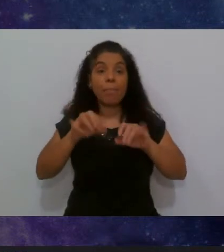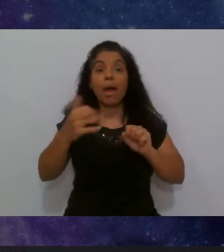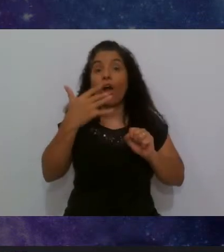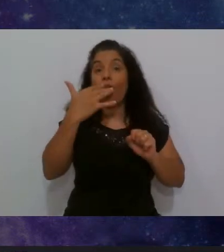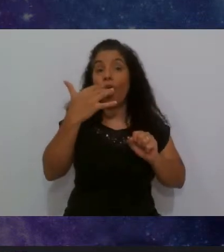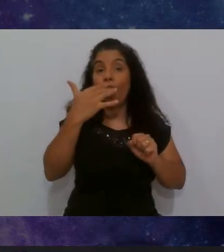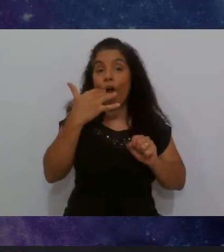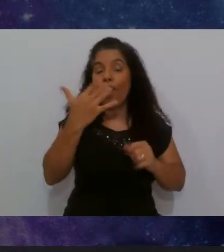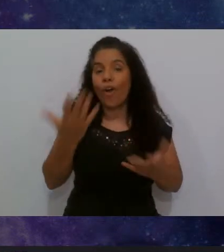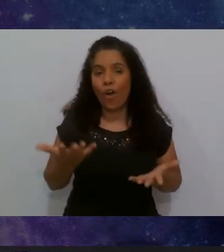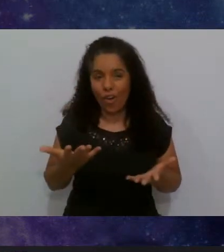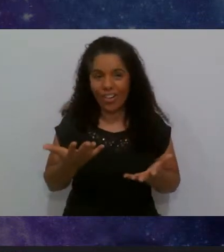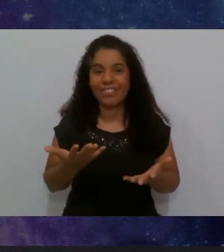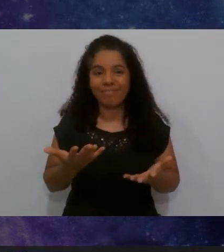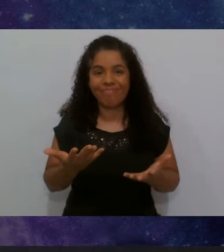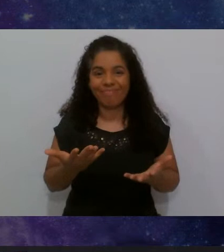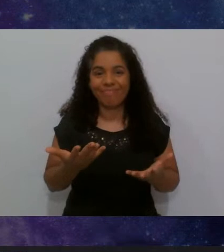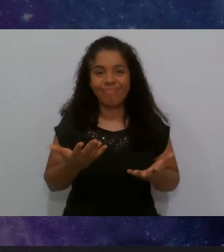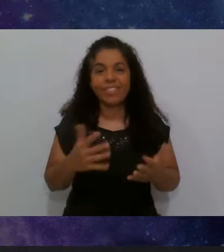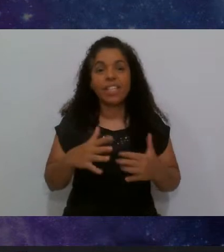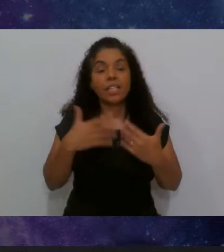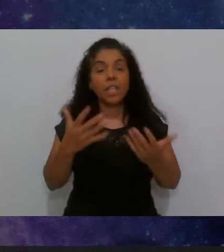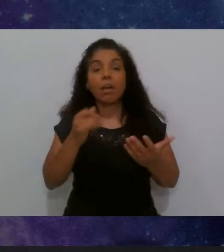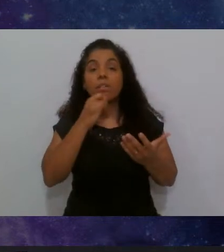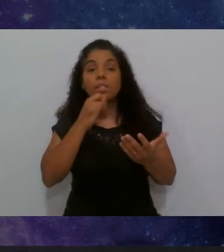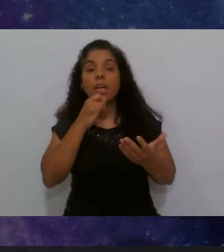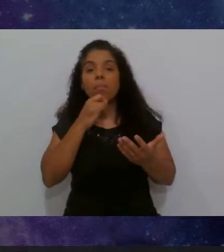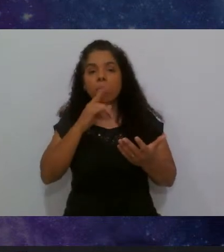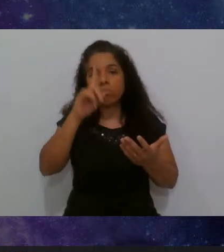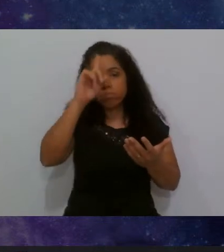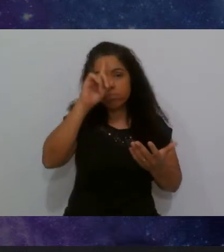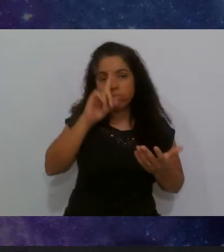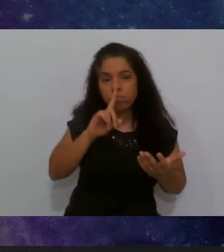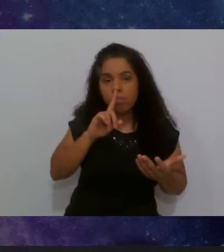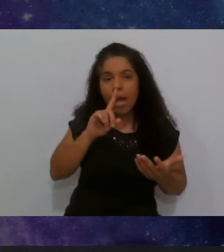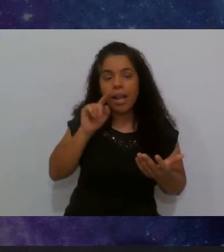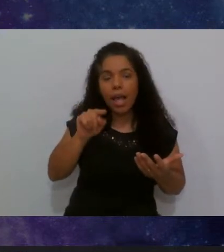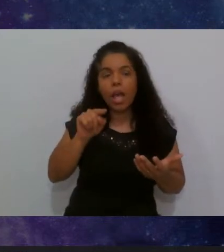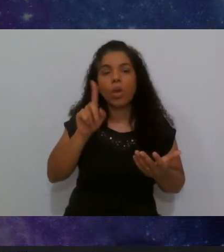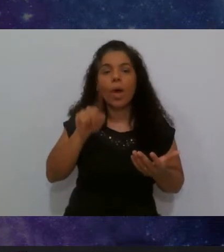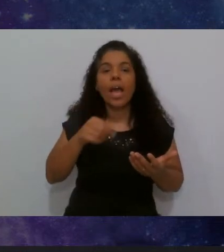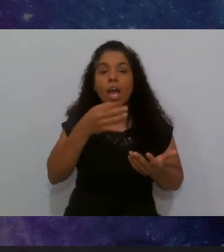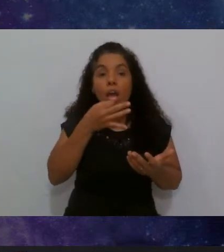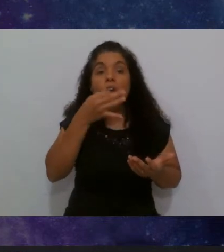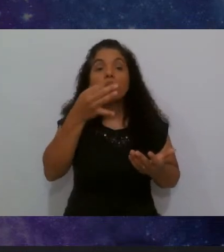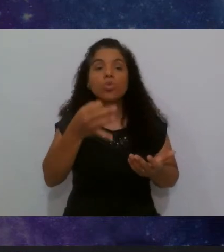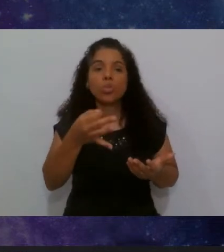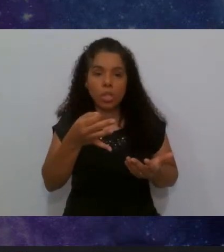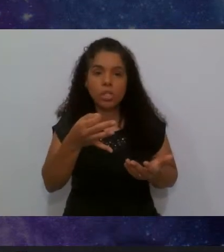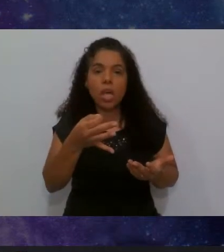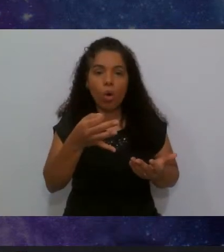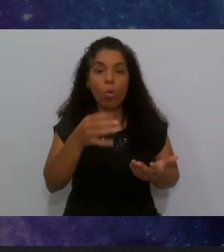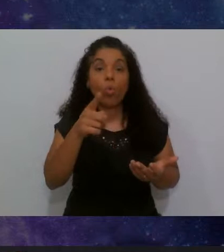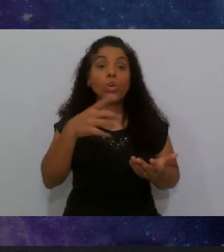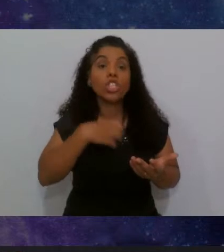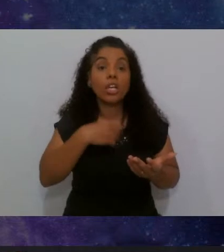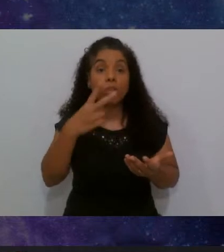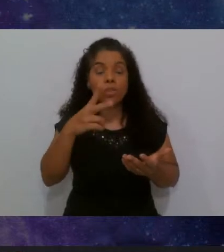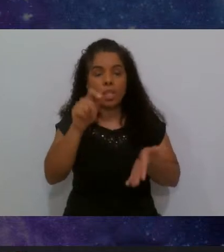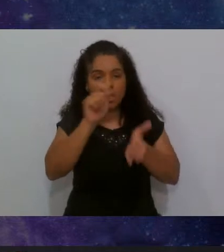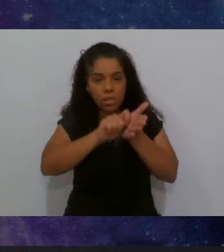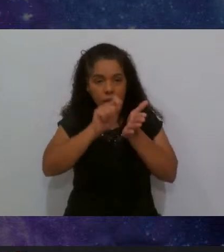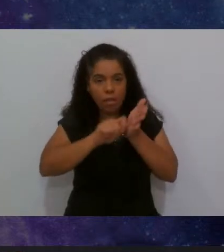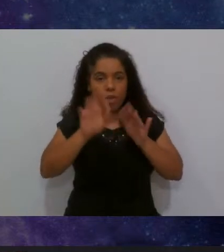então é um amarelo é ainda é uma sugestão que o jeito que você escreveu